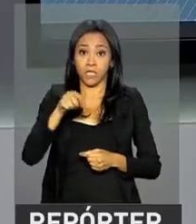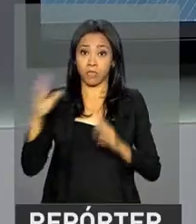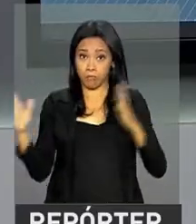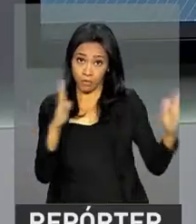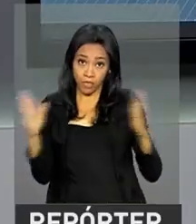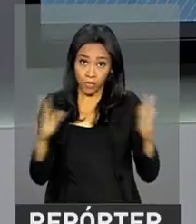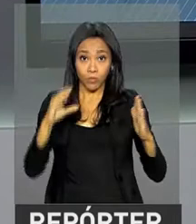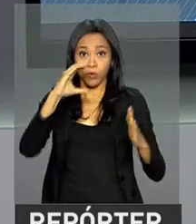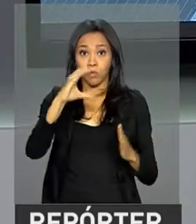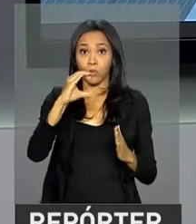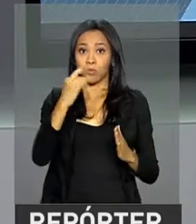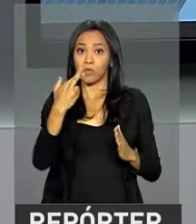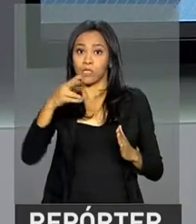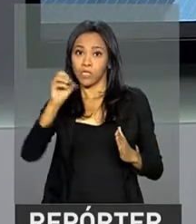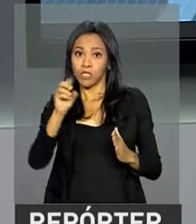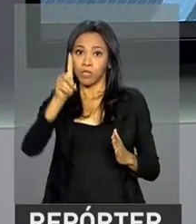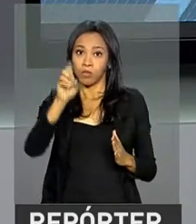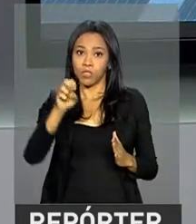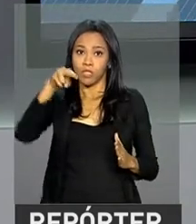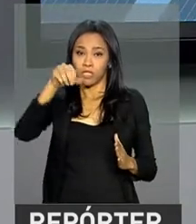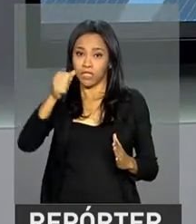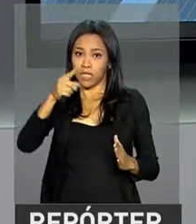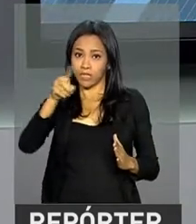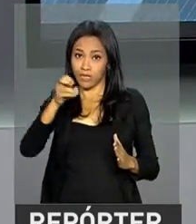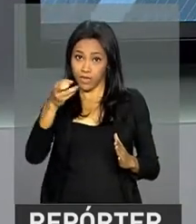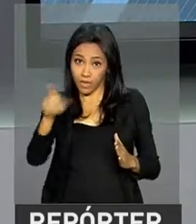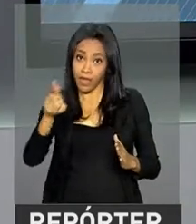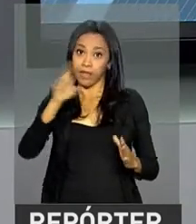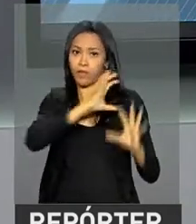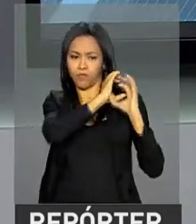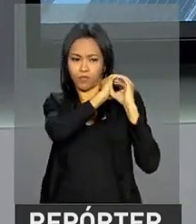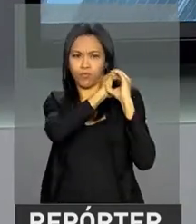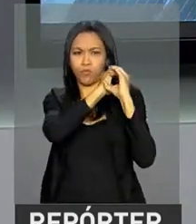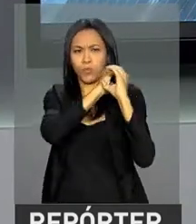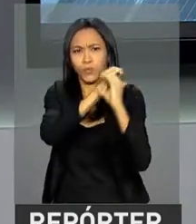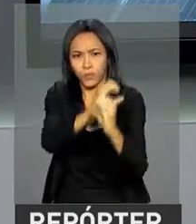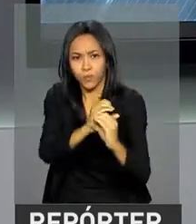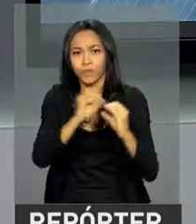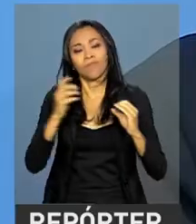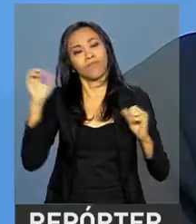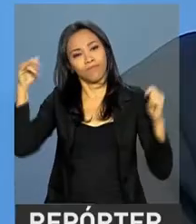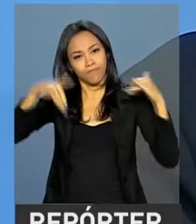ressaltou que a iniciativa vai beneficiar os milhões de fiéis que frequentam a região.